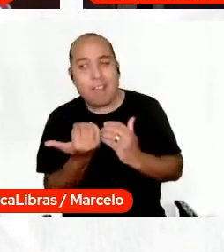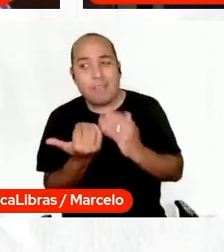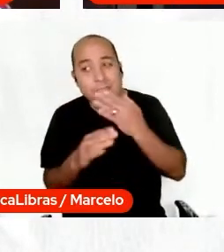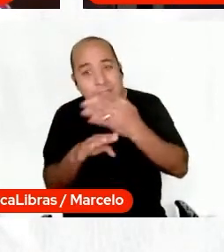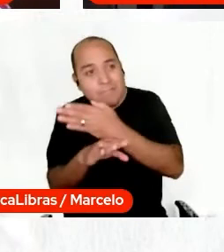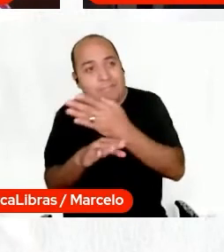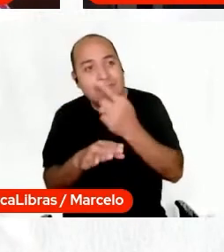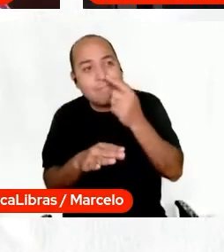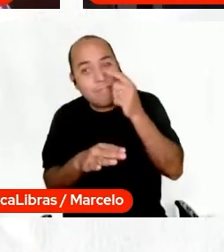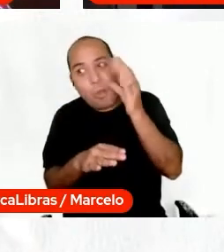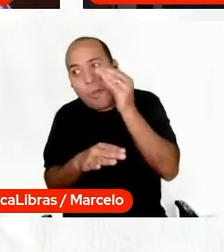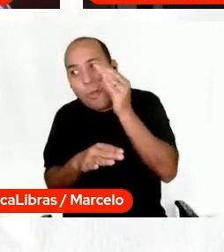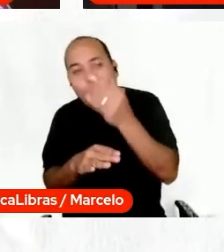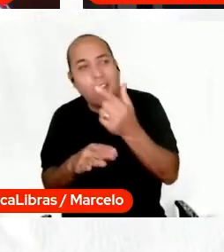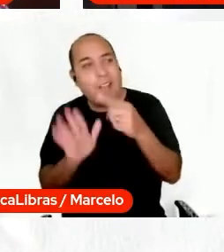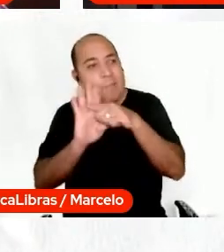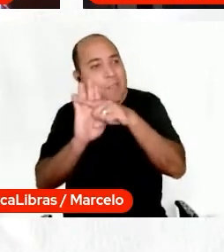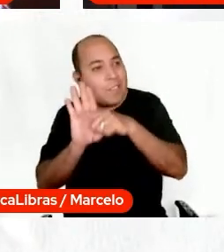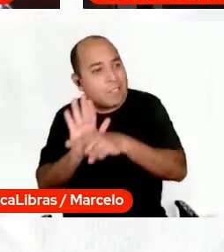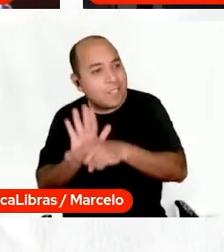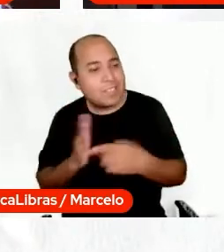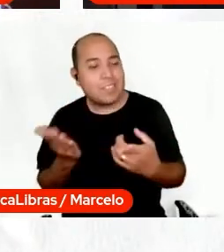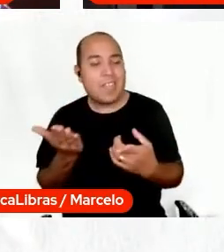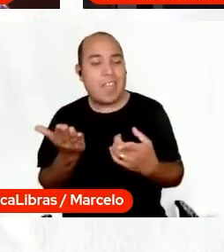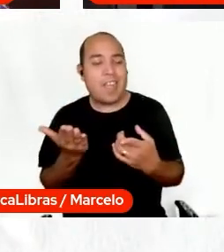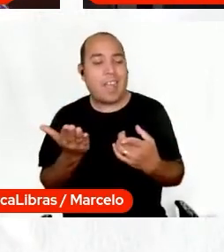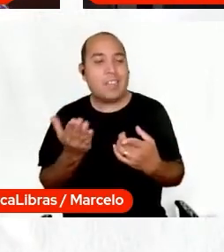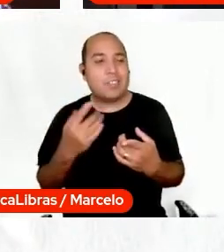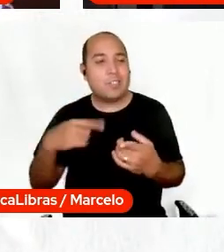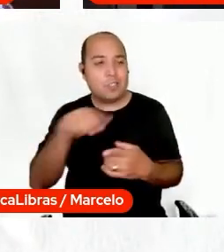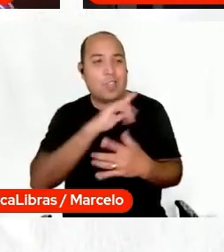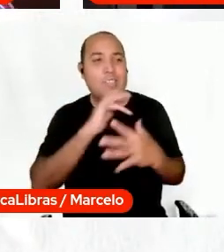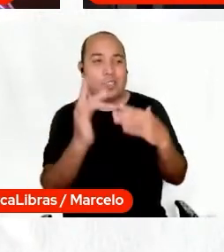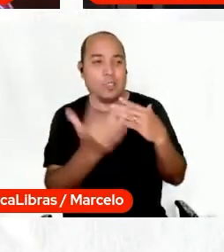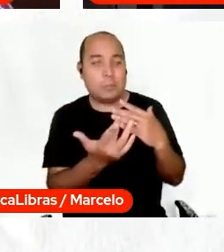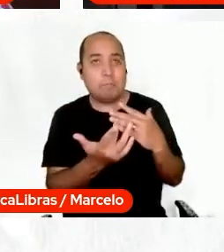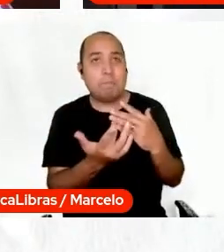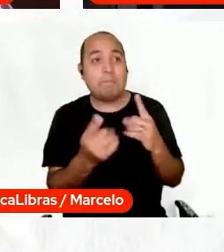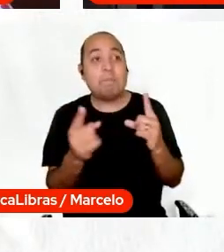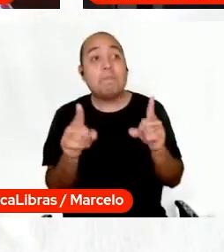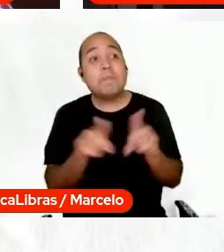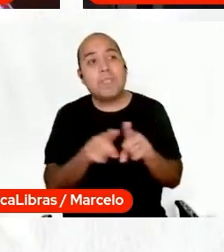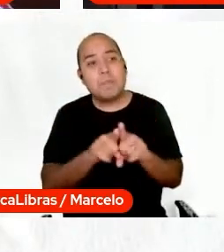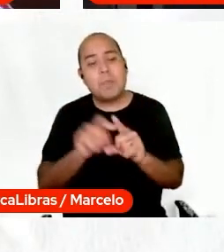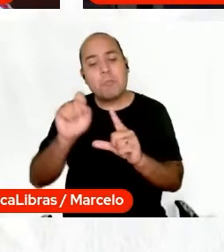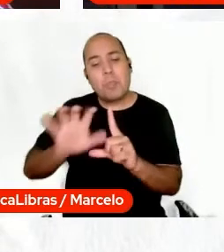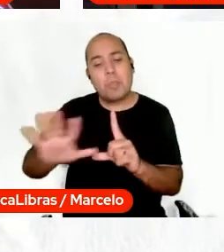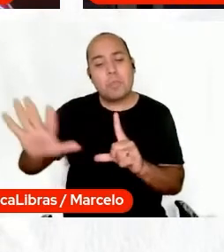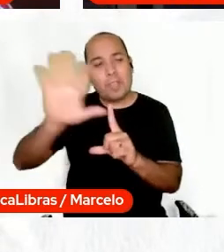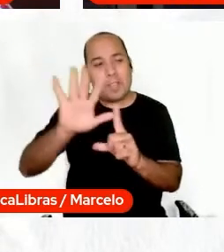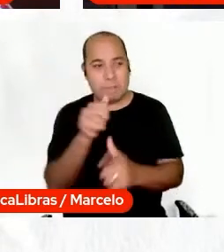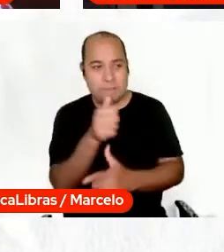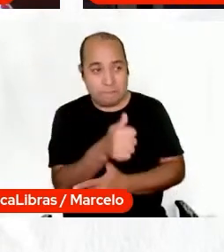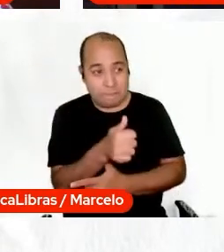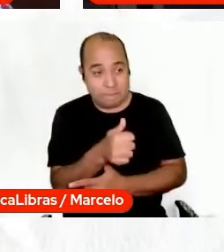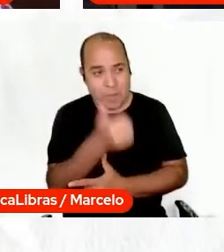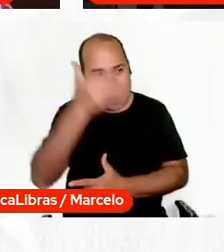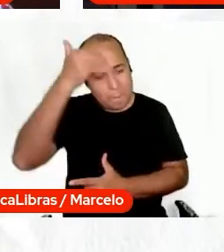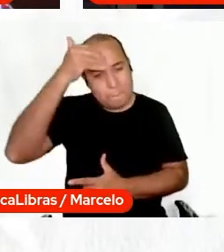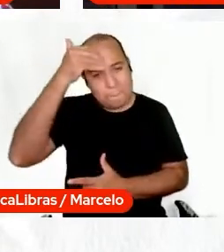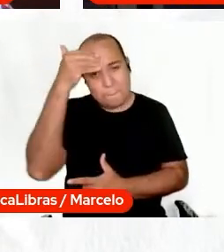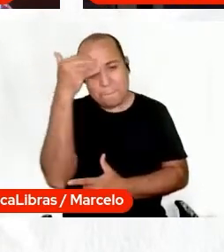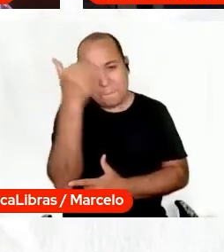pesquisar nas nossas redes, e no nosso portal e no nosso canal. obrigada